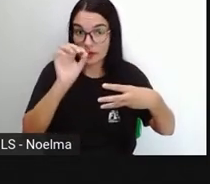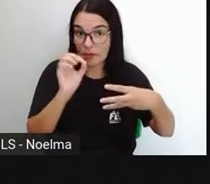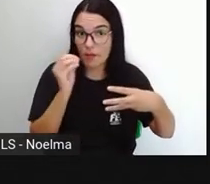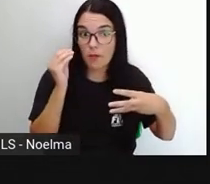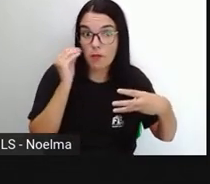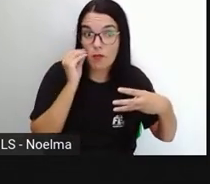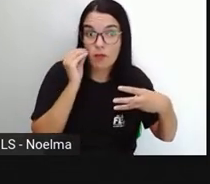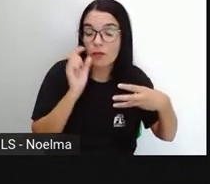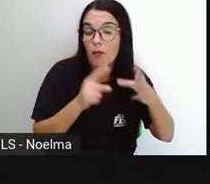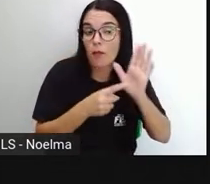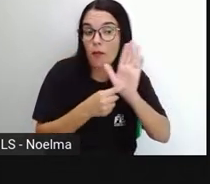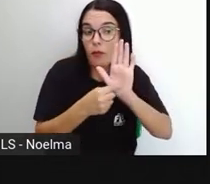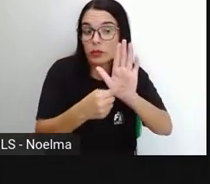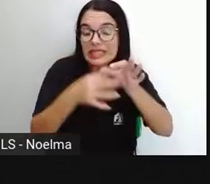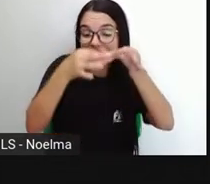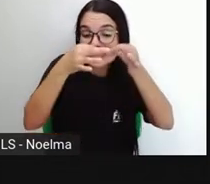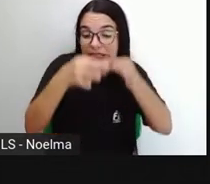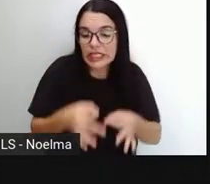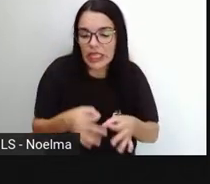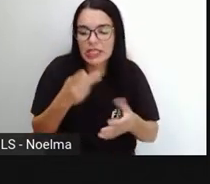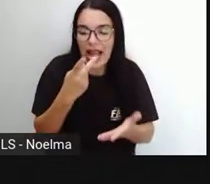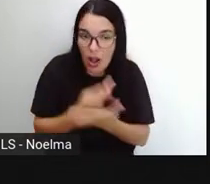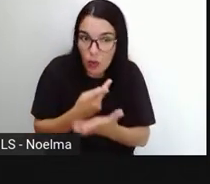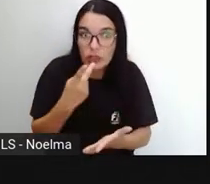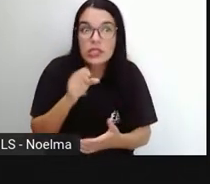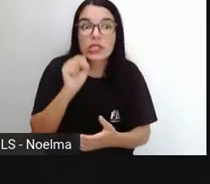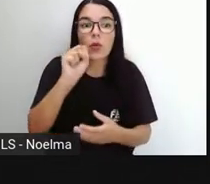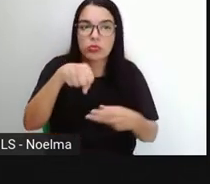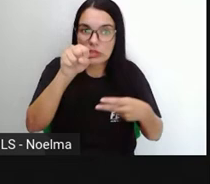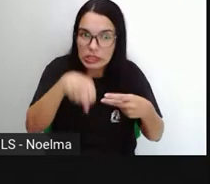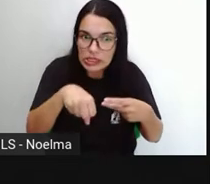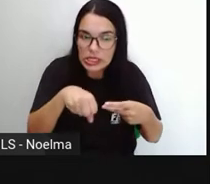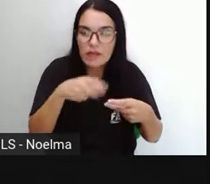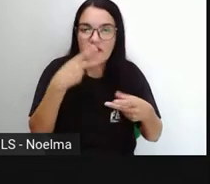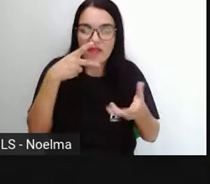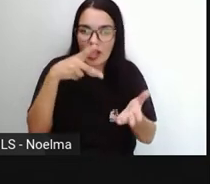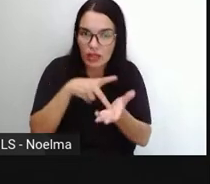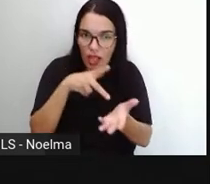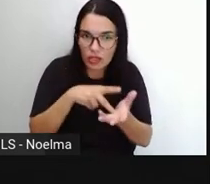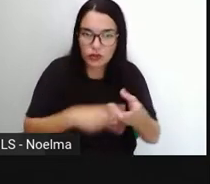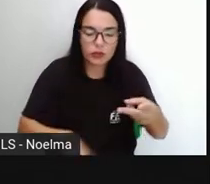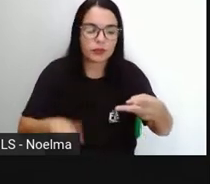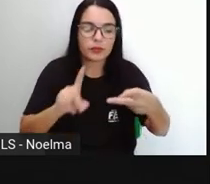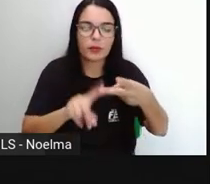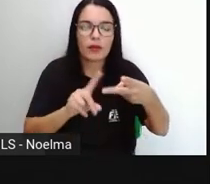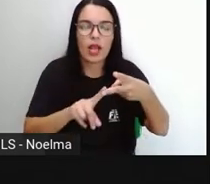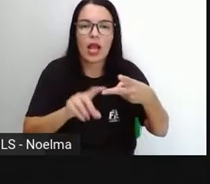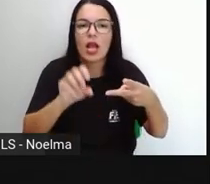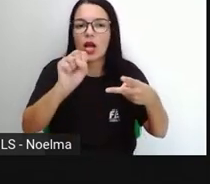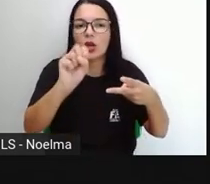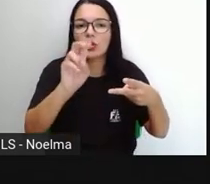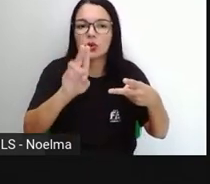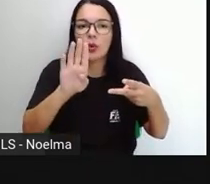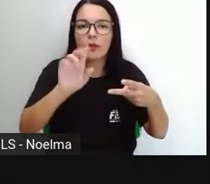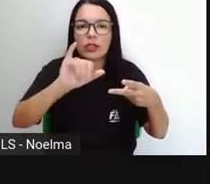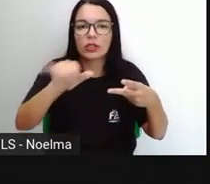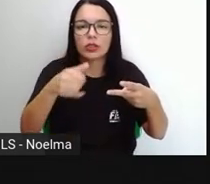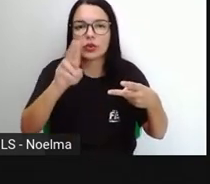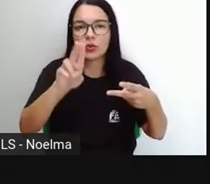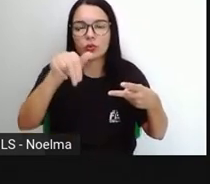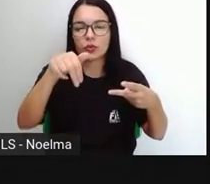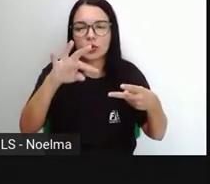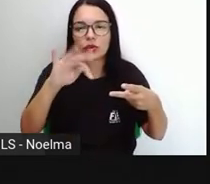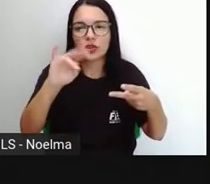que expressa certeza em relação ao fato que é ou será dado como real. Temos o modo subjuntivo,